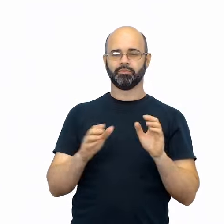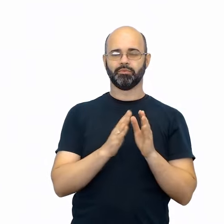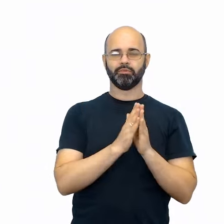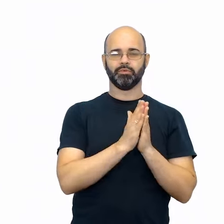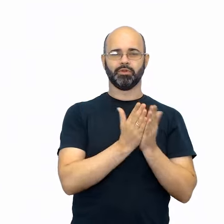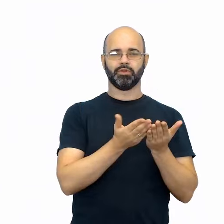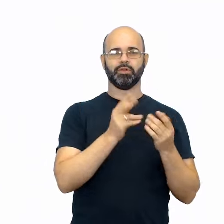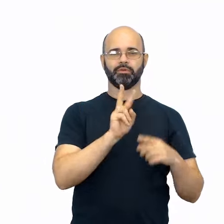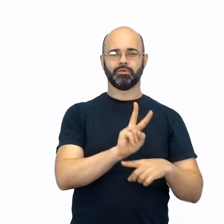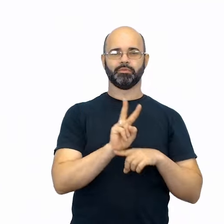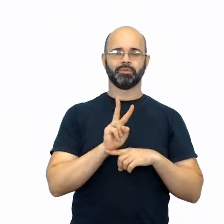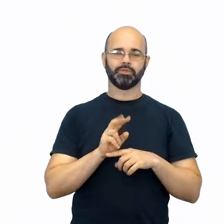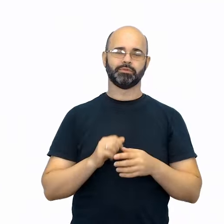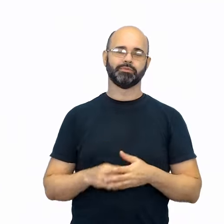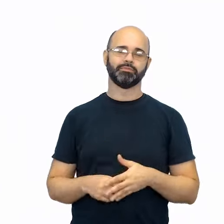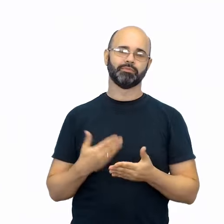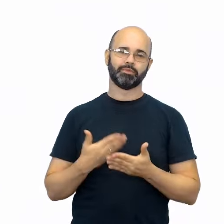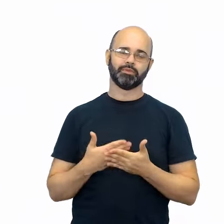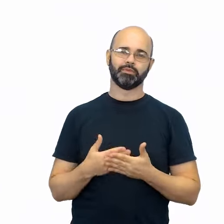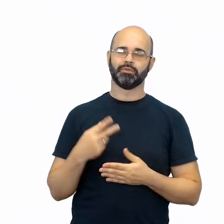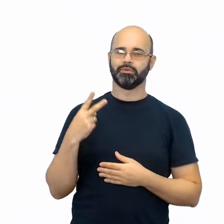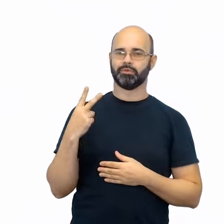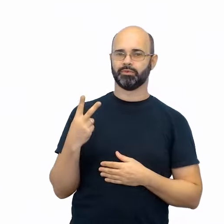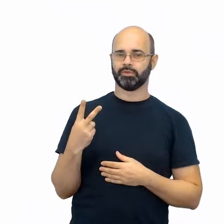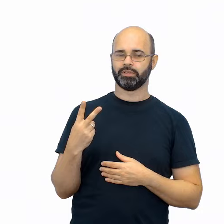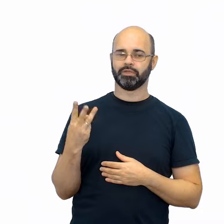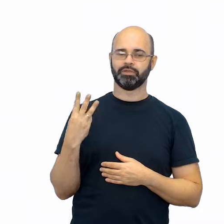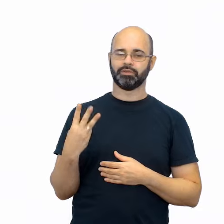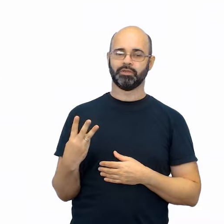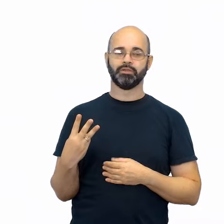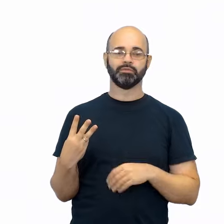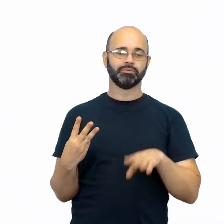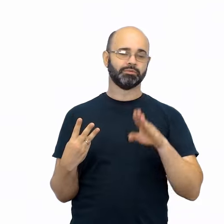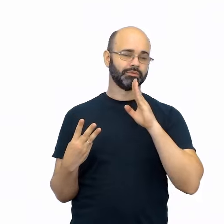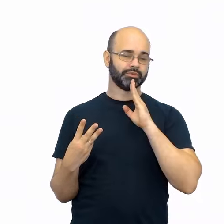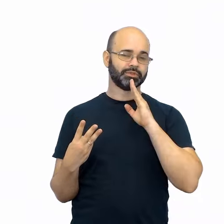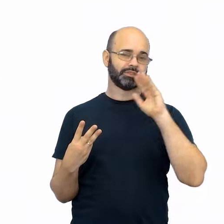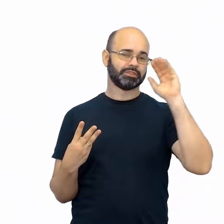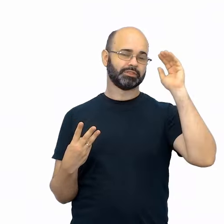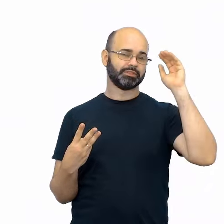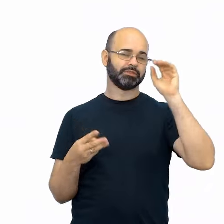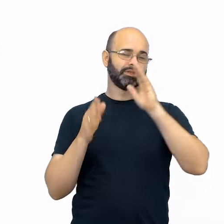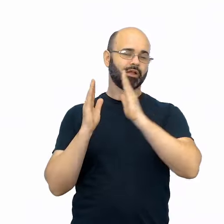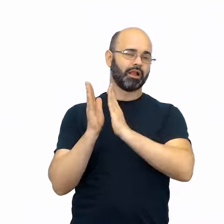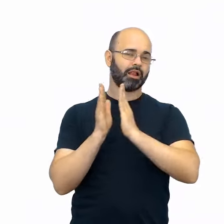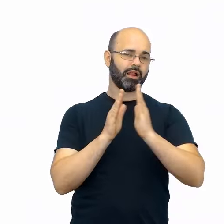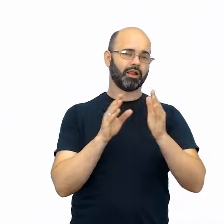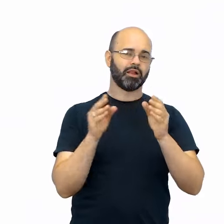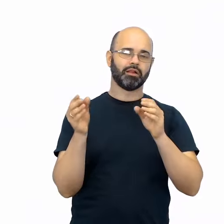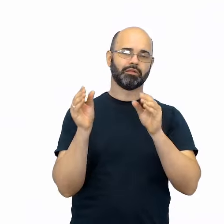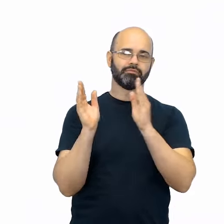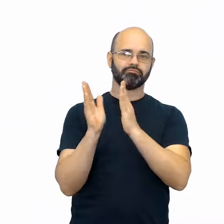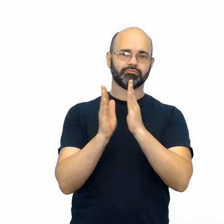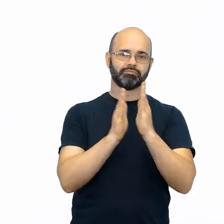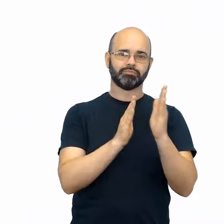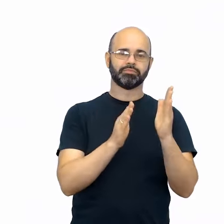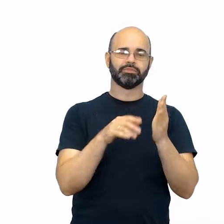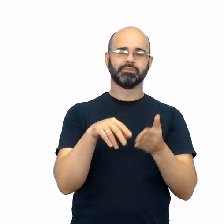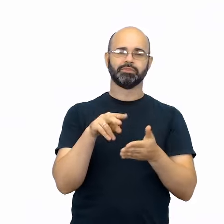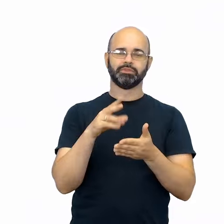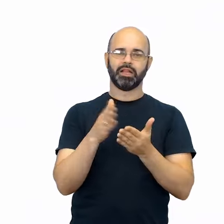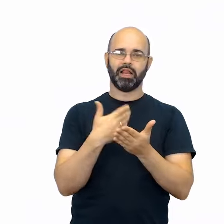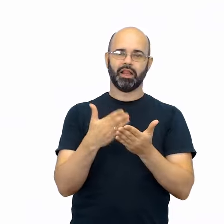A aula 2 e 3 são dedicadas a conhecer e classificar os livros que comporão o acervo da leitura de sala.